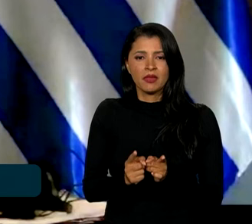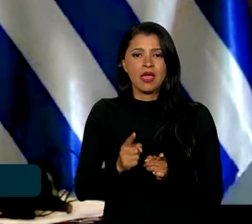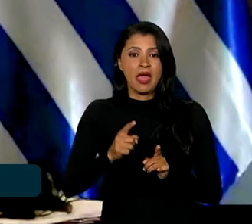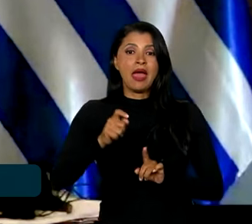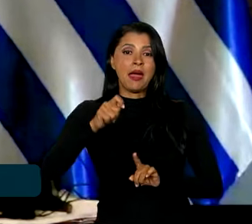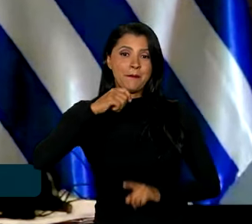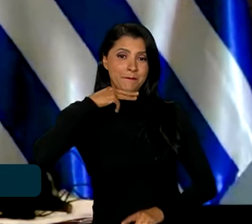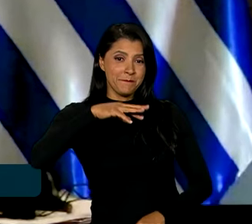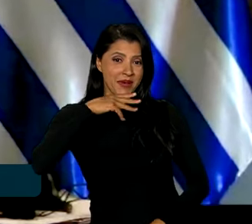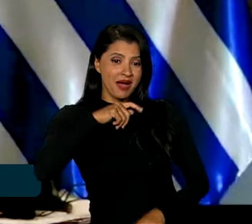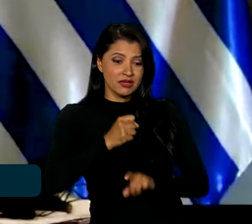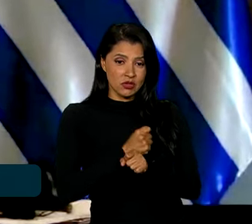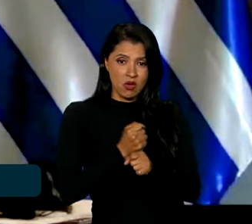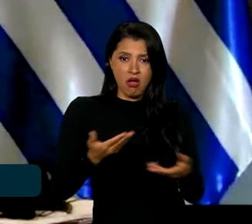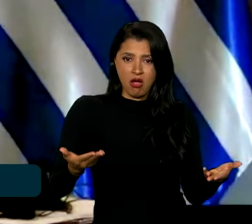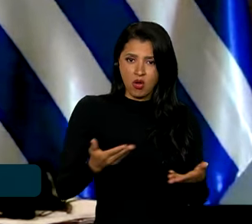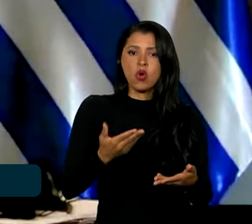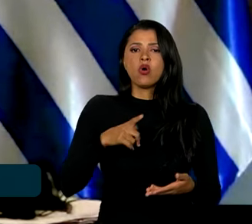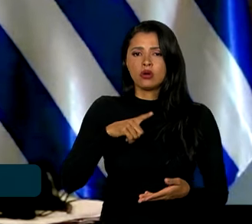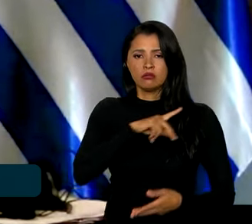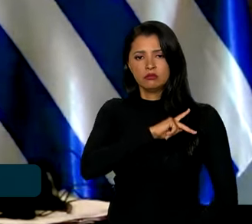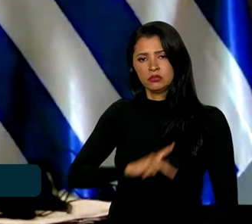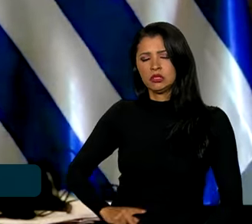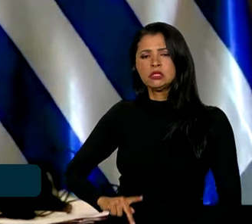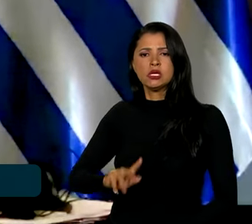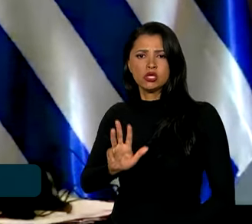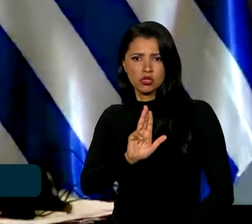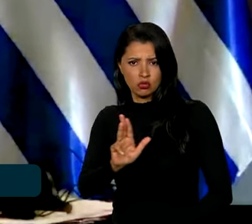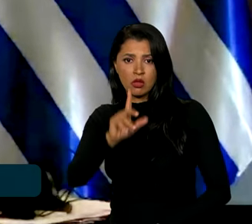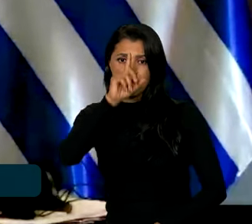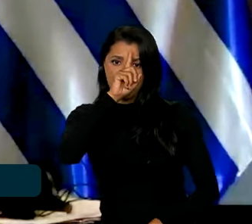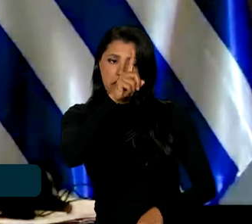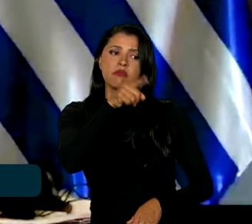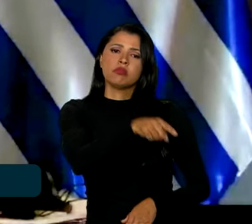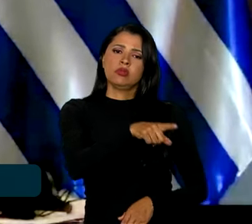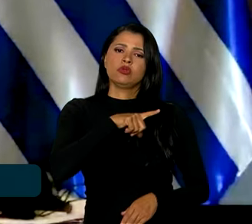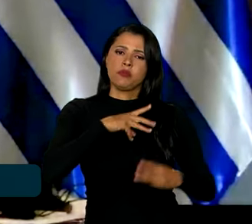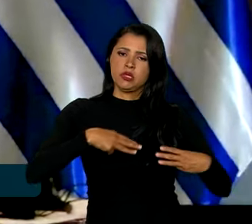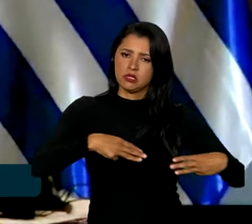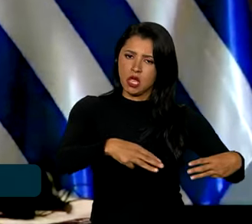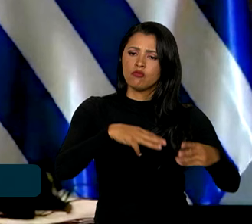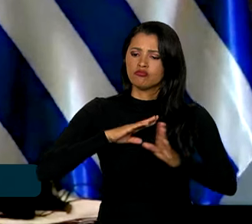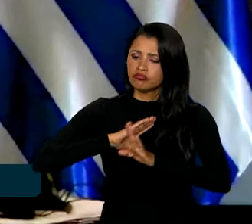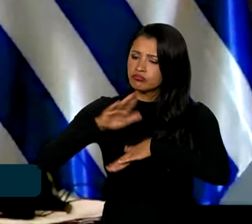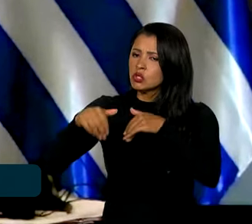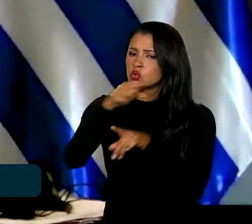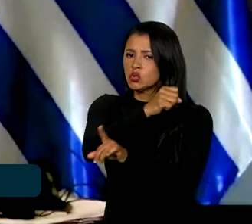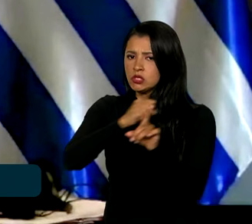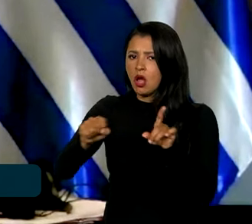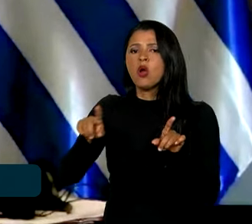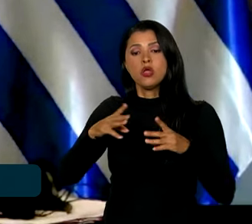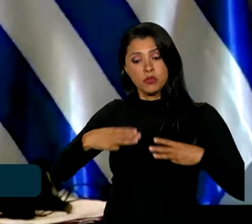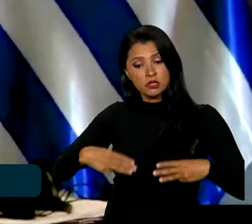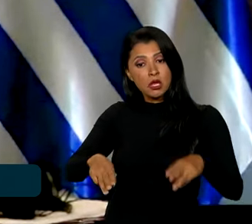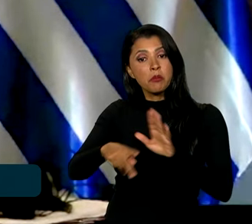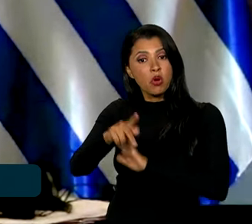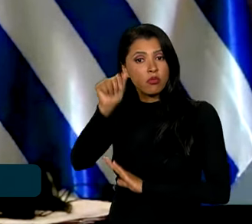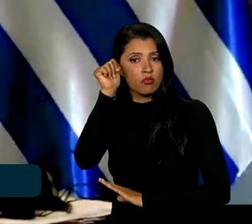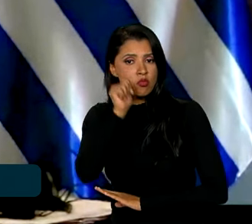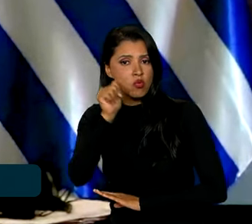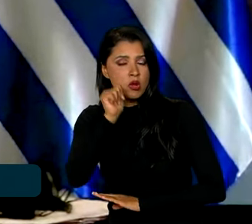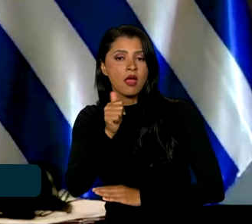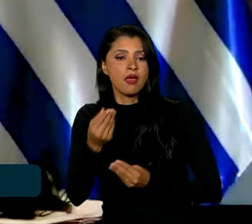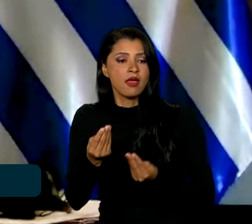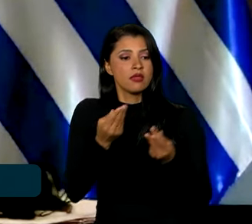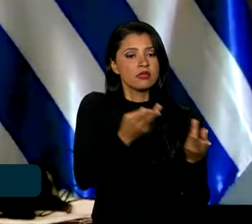ano, o presidente Lula delegou ao Ministério do Desenvolvimento Social e ao Ministério das Mulheres a